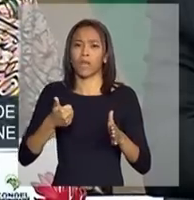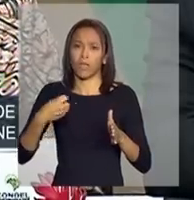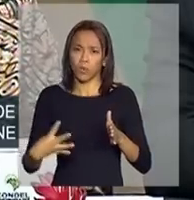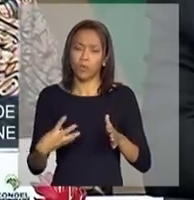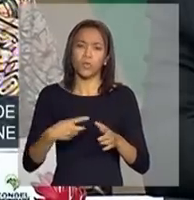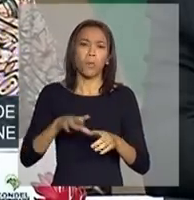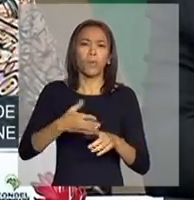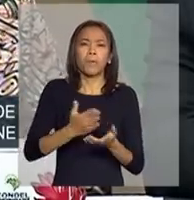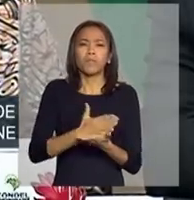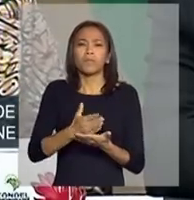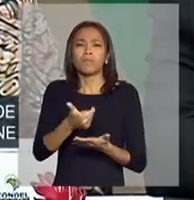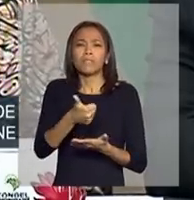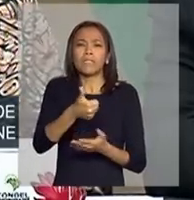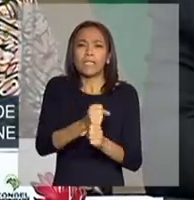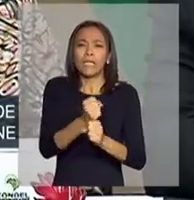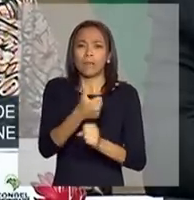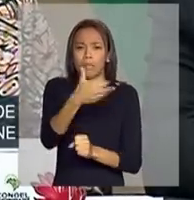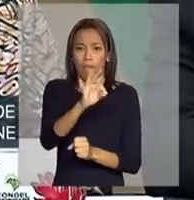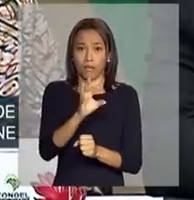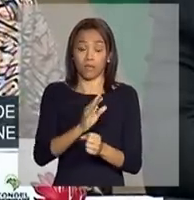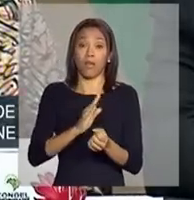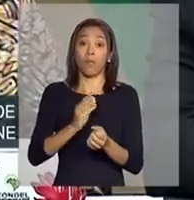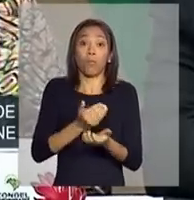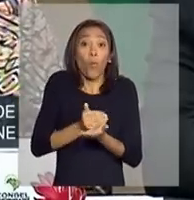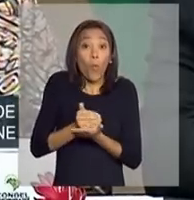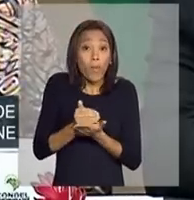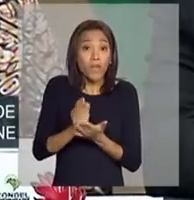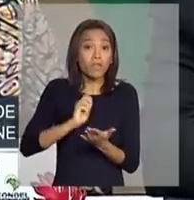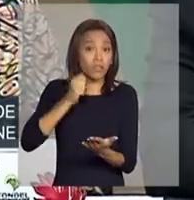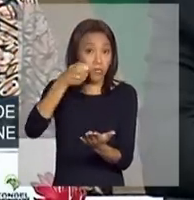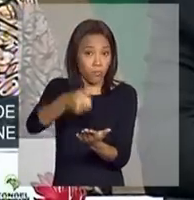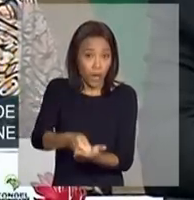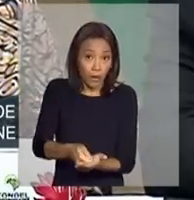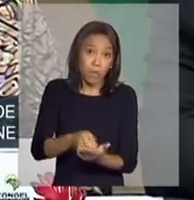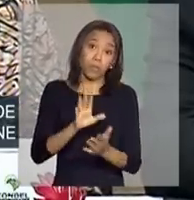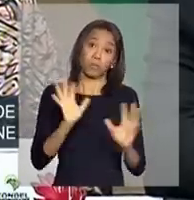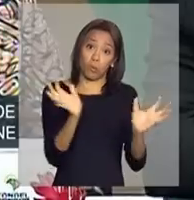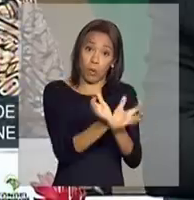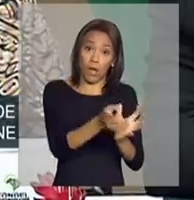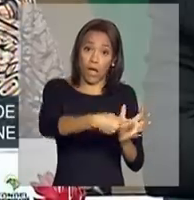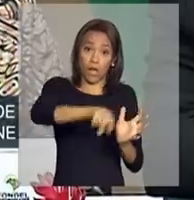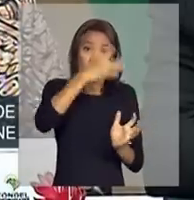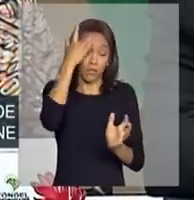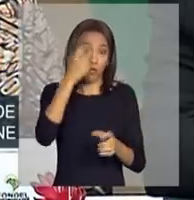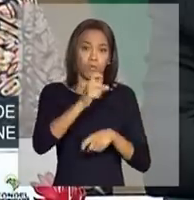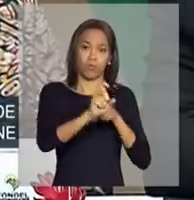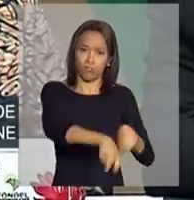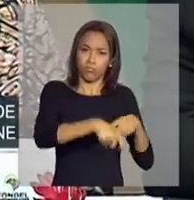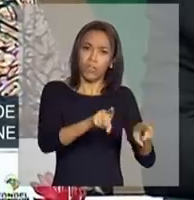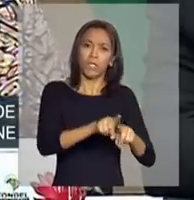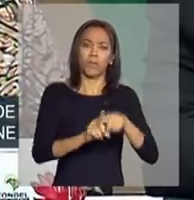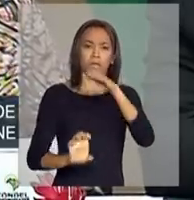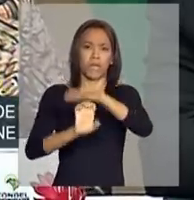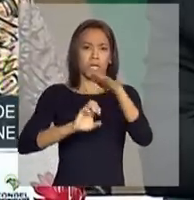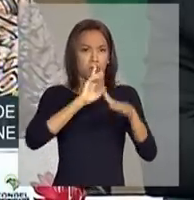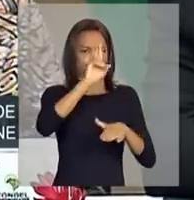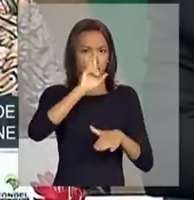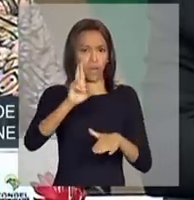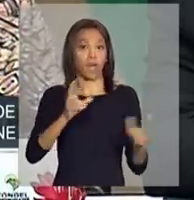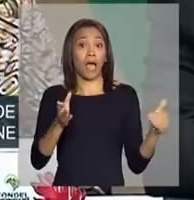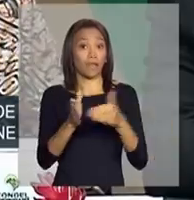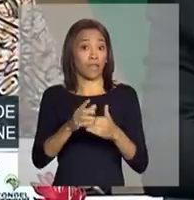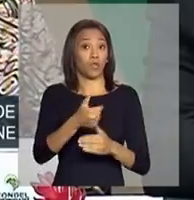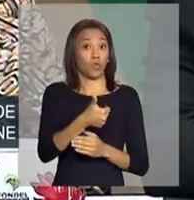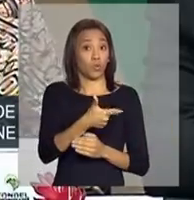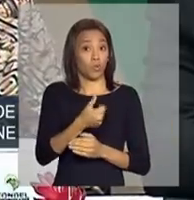por um período de 10 anos, com início de pagamento, no caso dos agricultores empresariais, em 2015. No